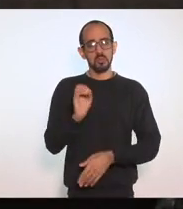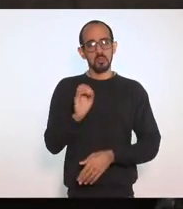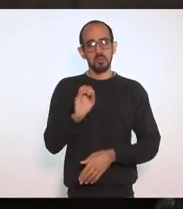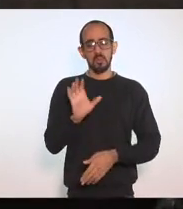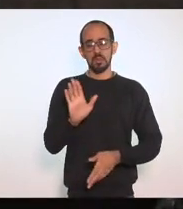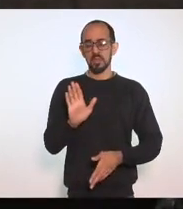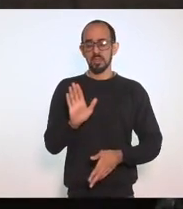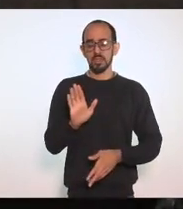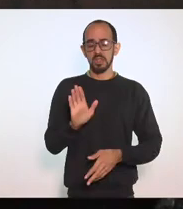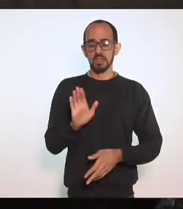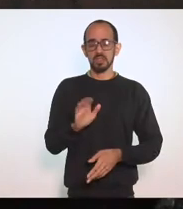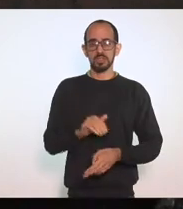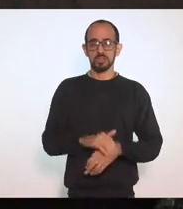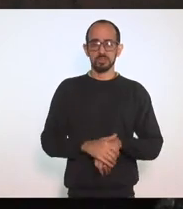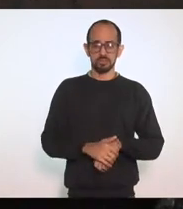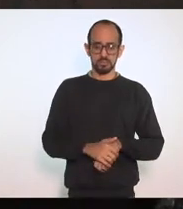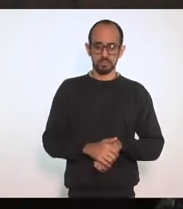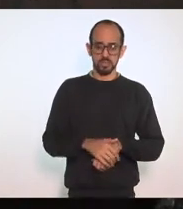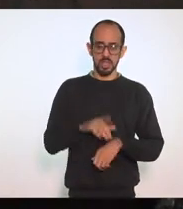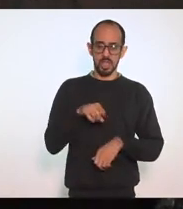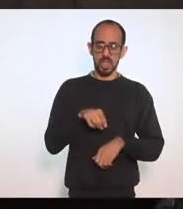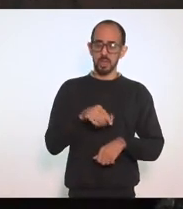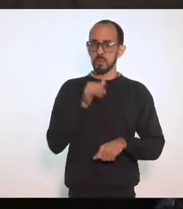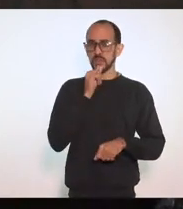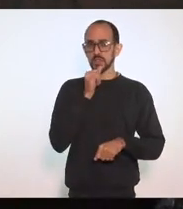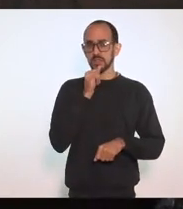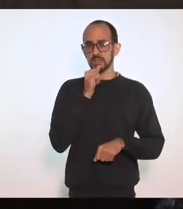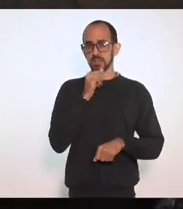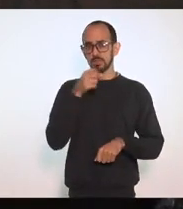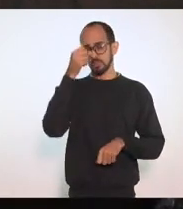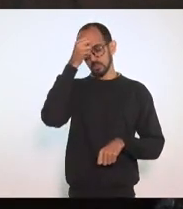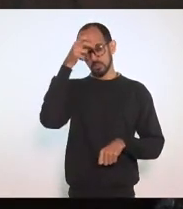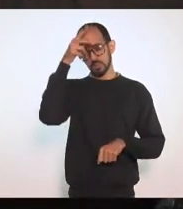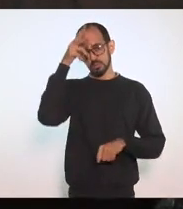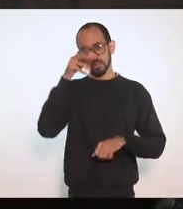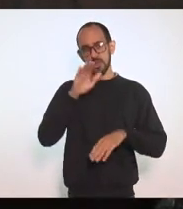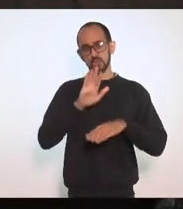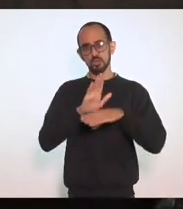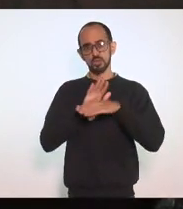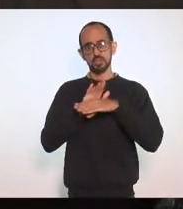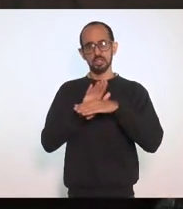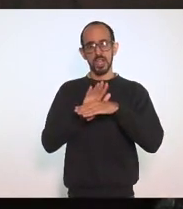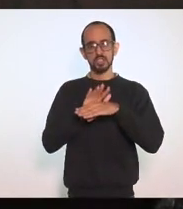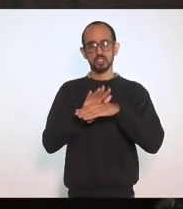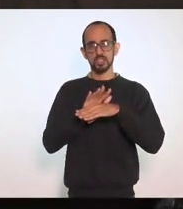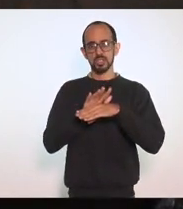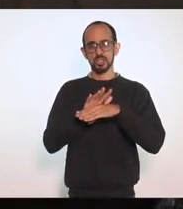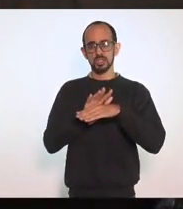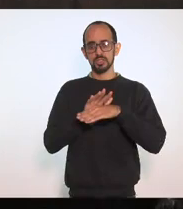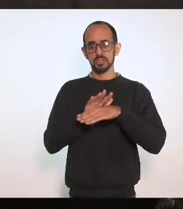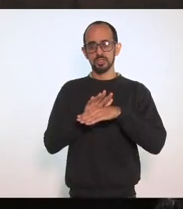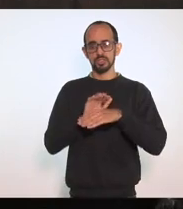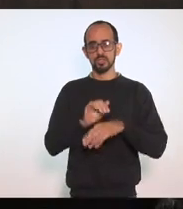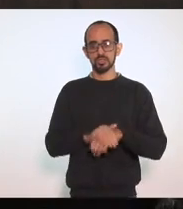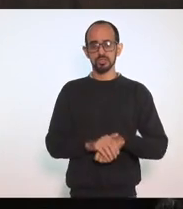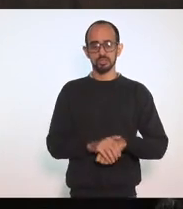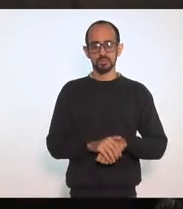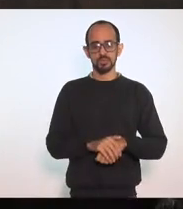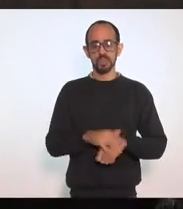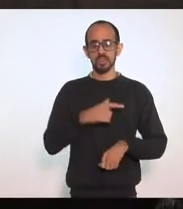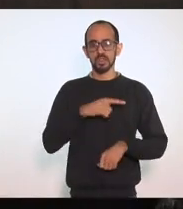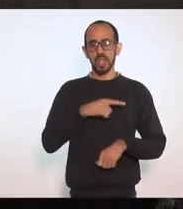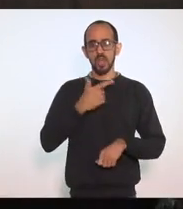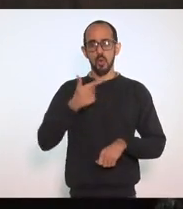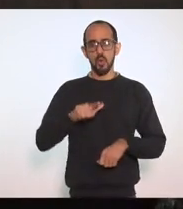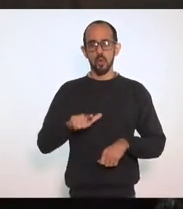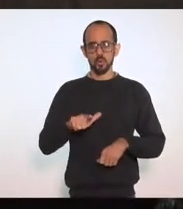acontecendo É o caso Por exemplo Da administração Municipal De Duque de Caxias E tem outros